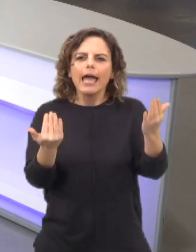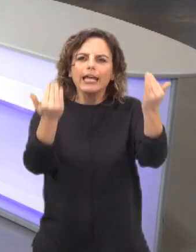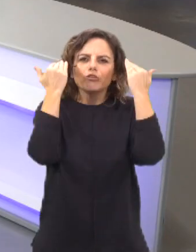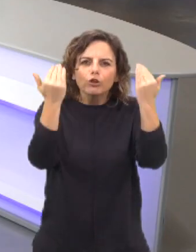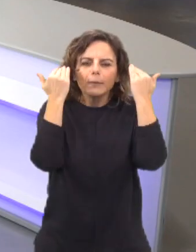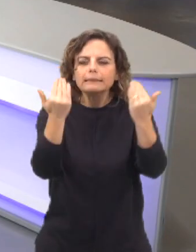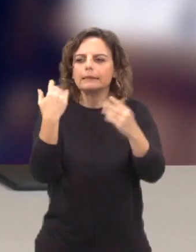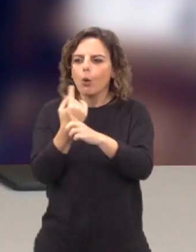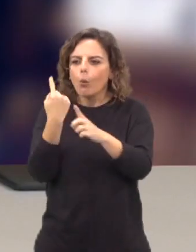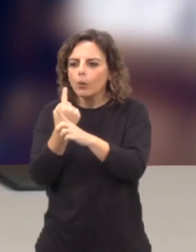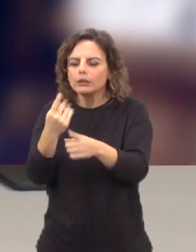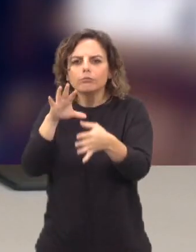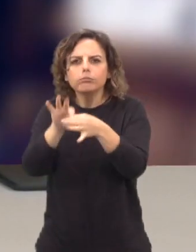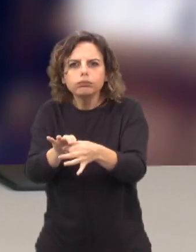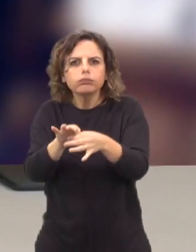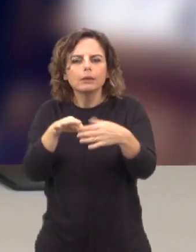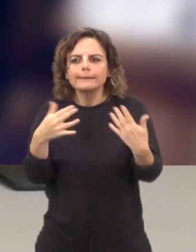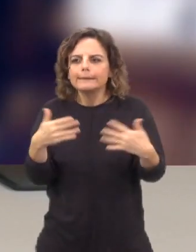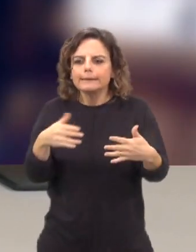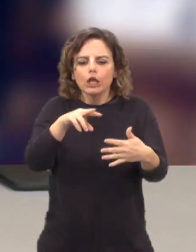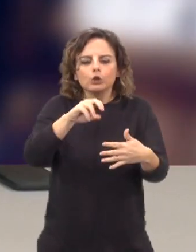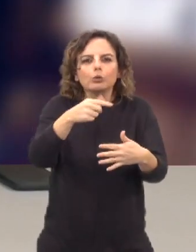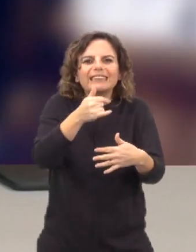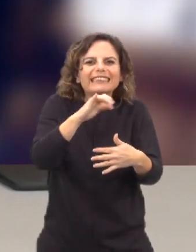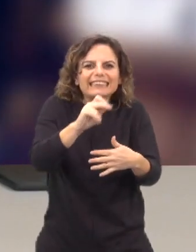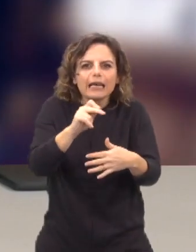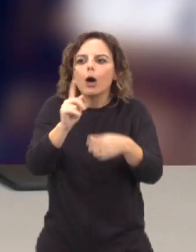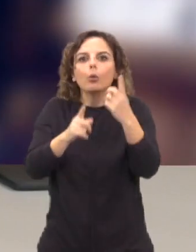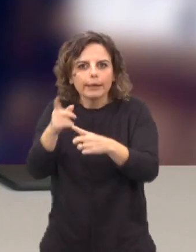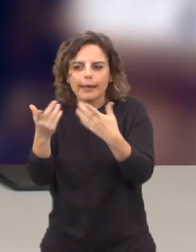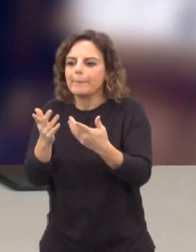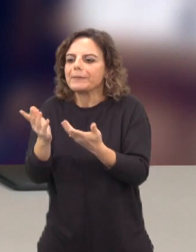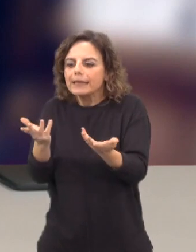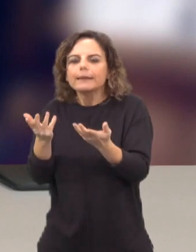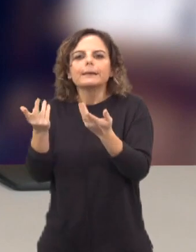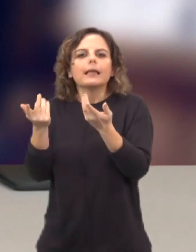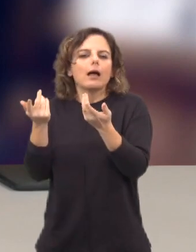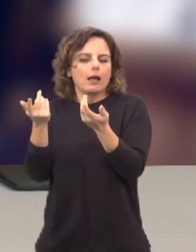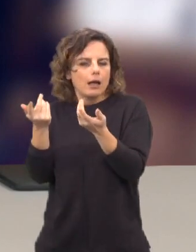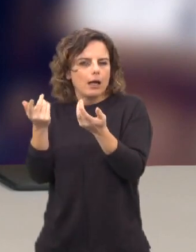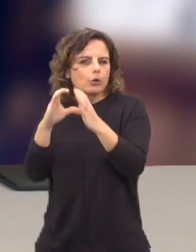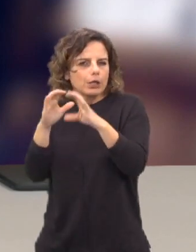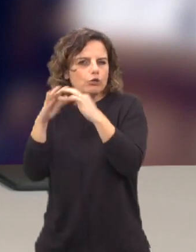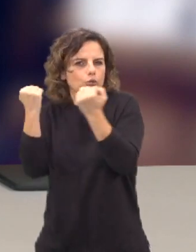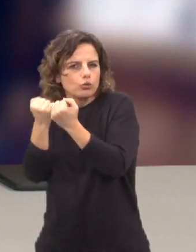notícias, ou pelo menos quando elas passam ou replicam aquilo que os órgãos de comunicação social, marcas